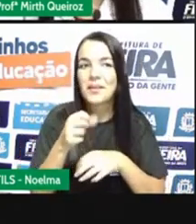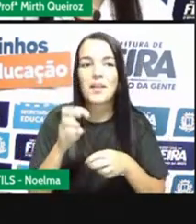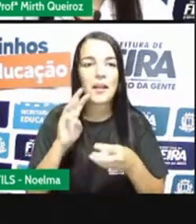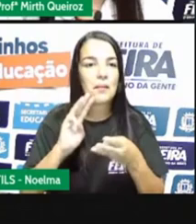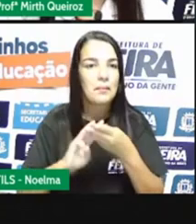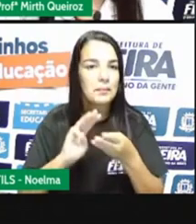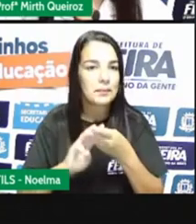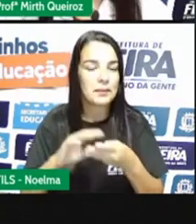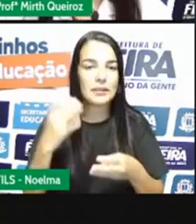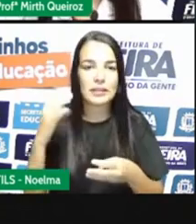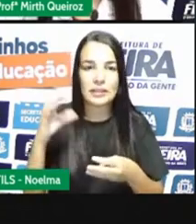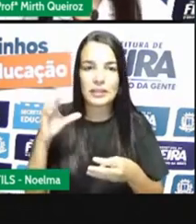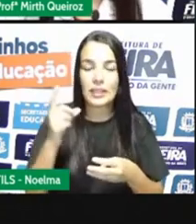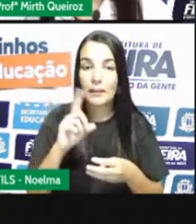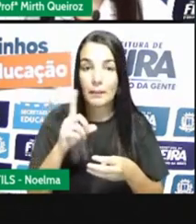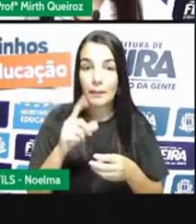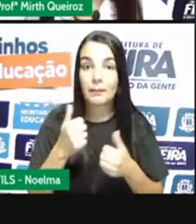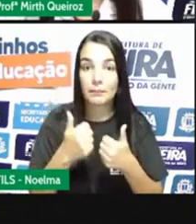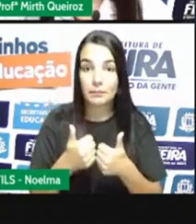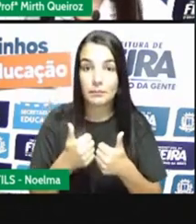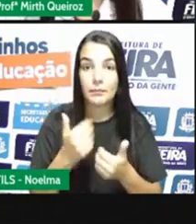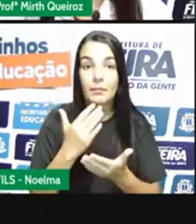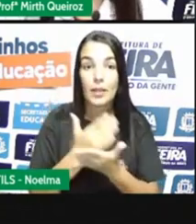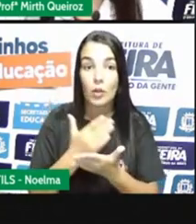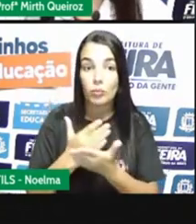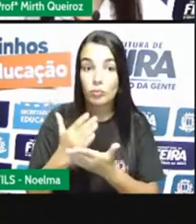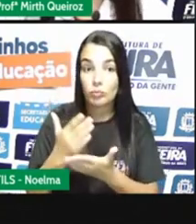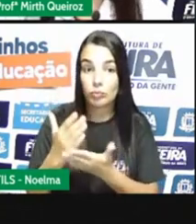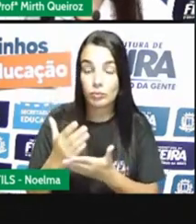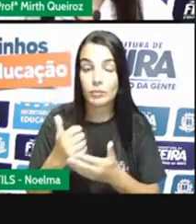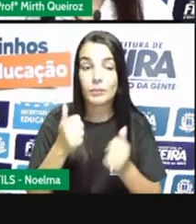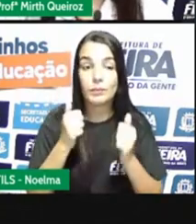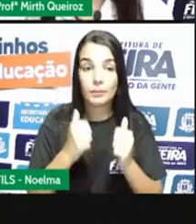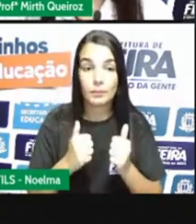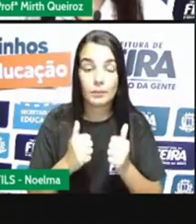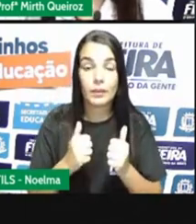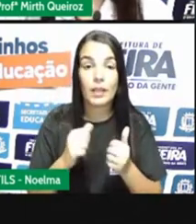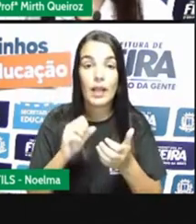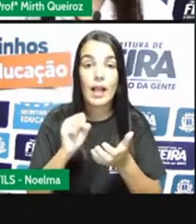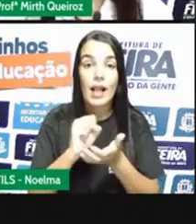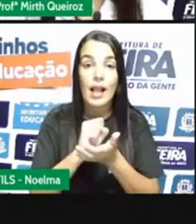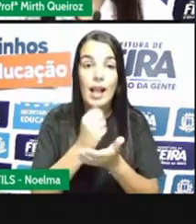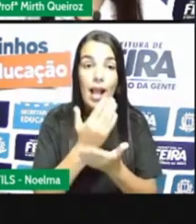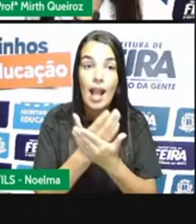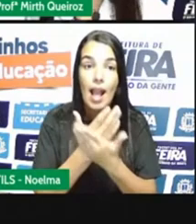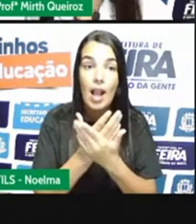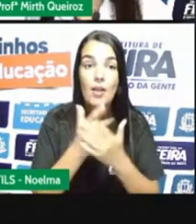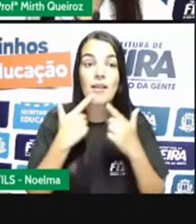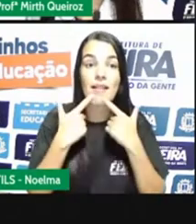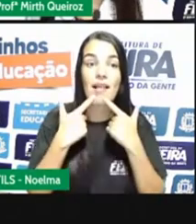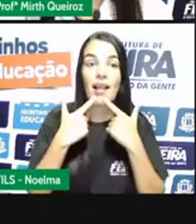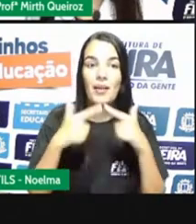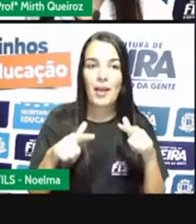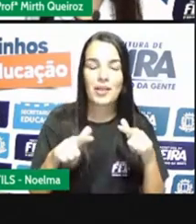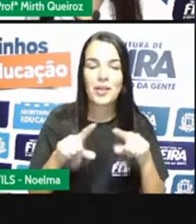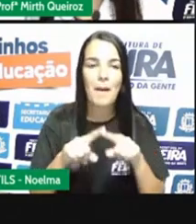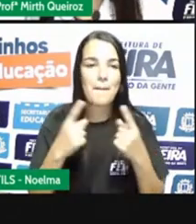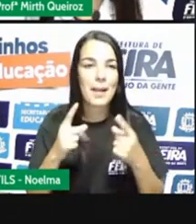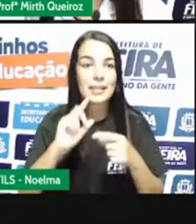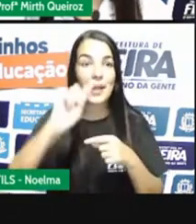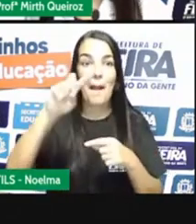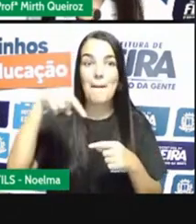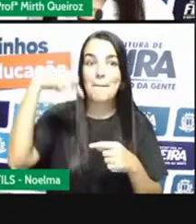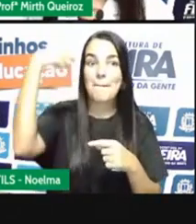ciências da natureza e matemática. Nós teremos aula aí de linguagens, mas na